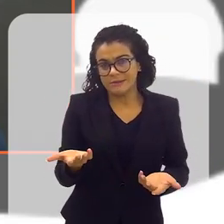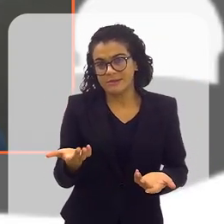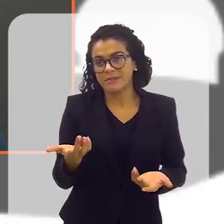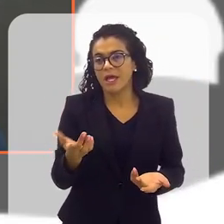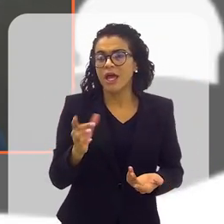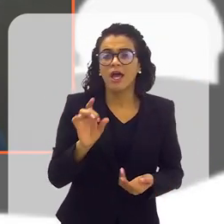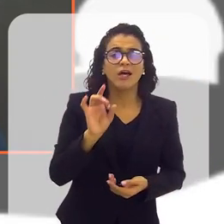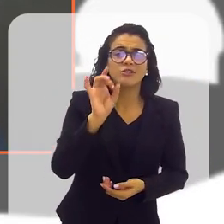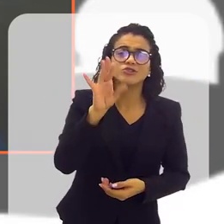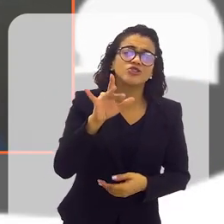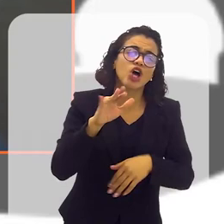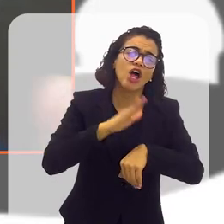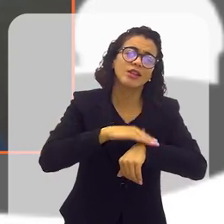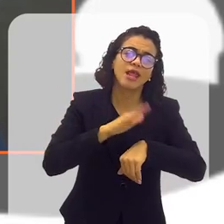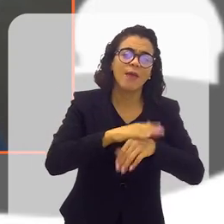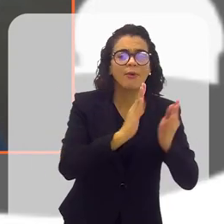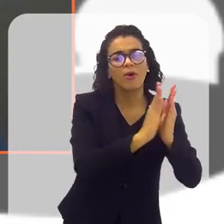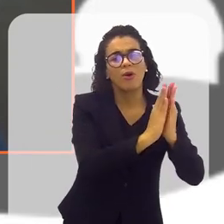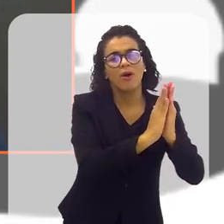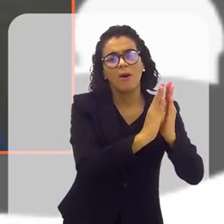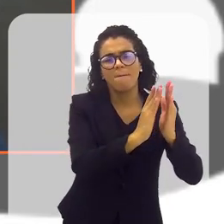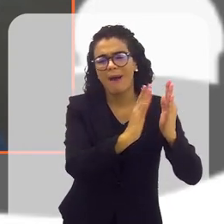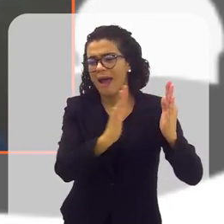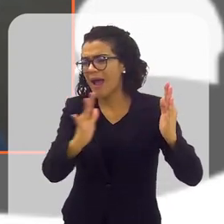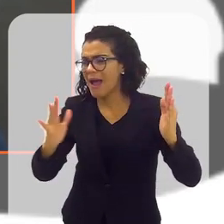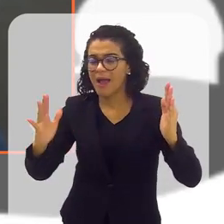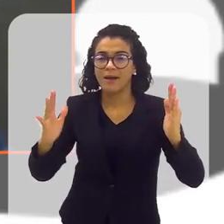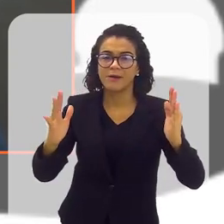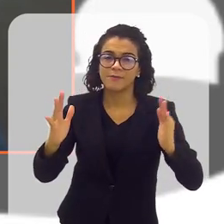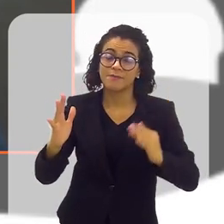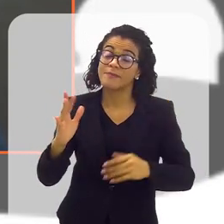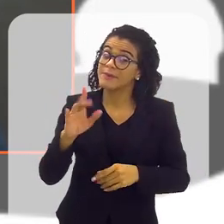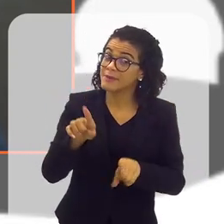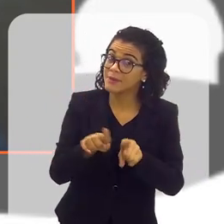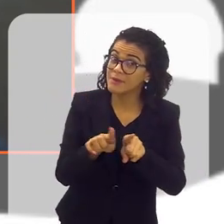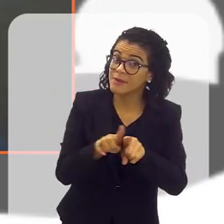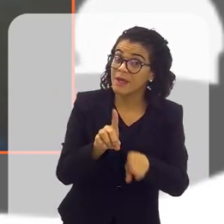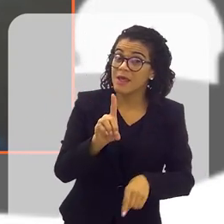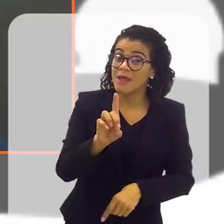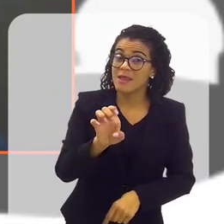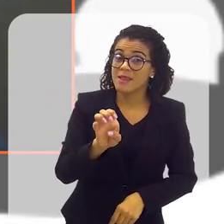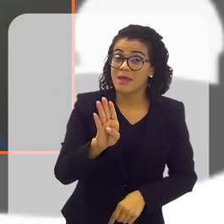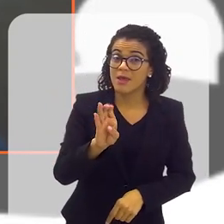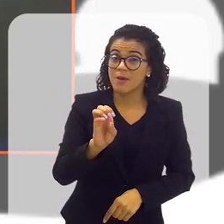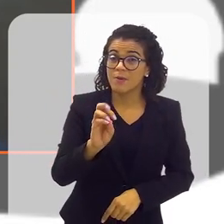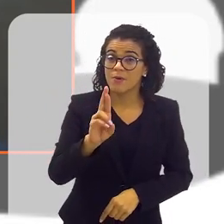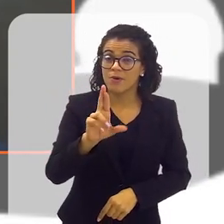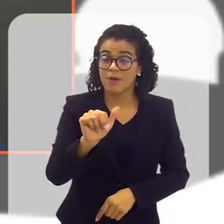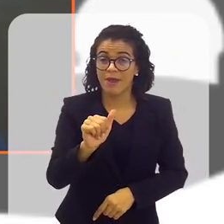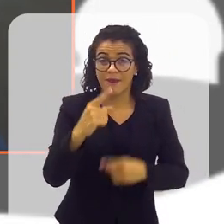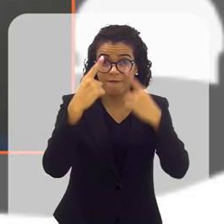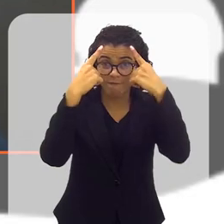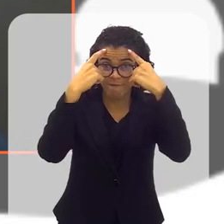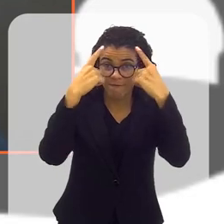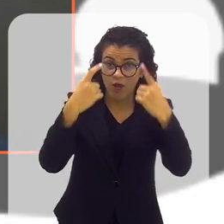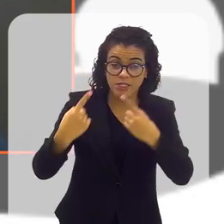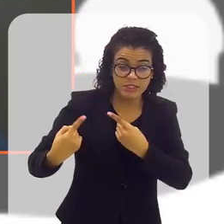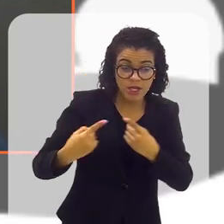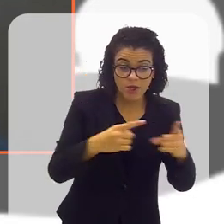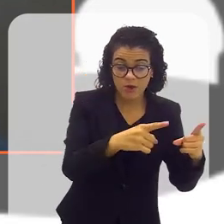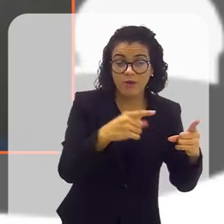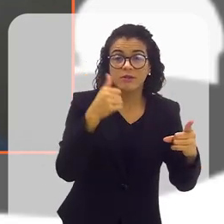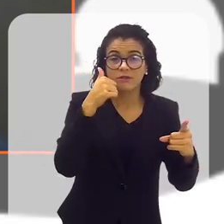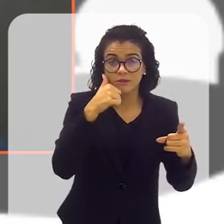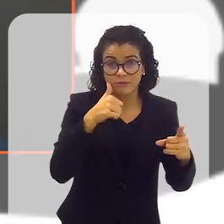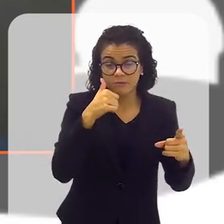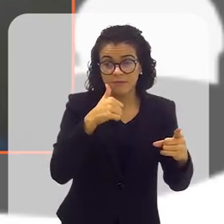é só uma questão de tempo, né? E também, Débora, essa é uma questão, a violência